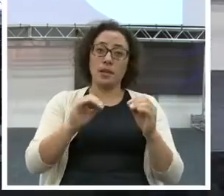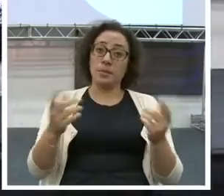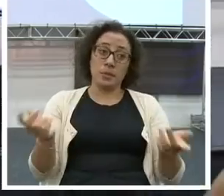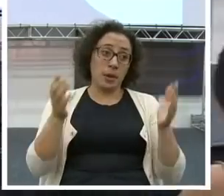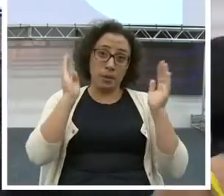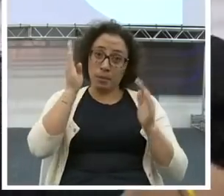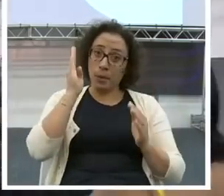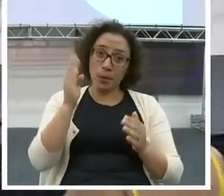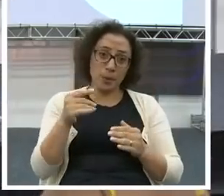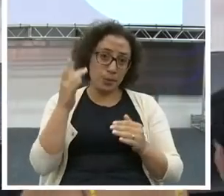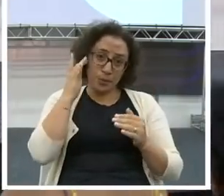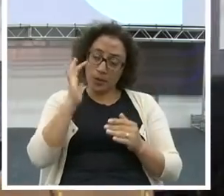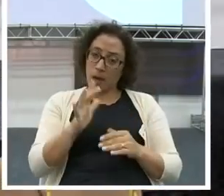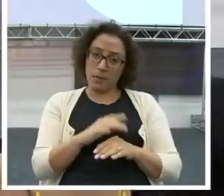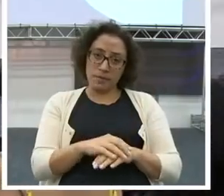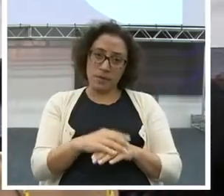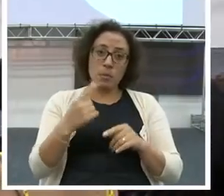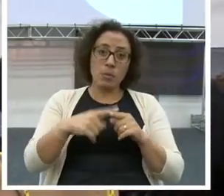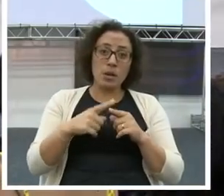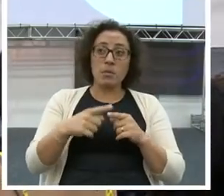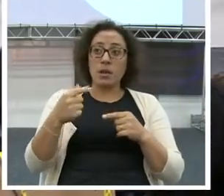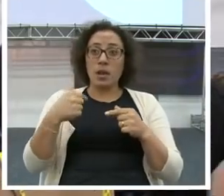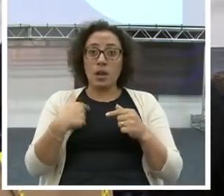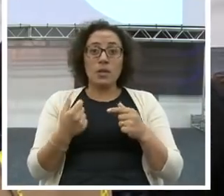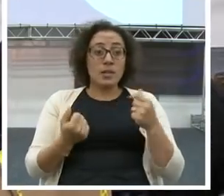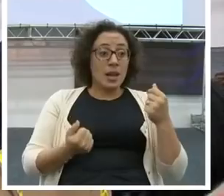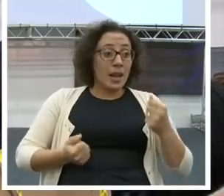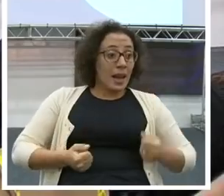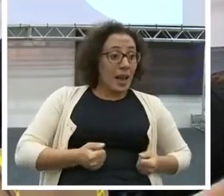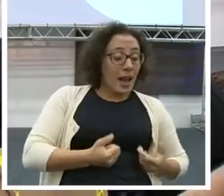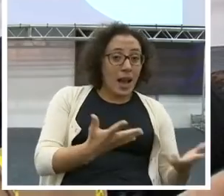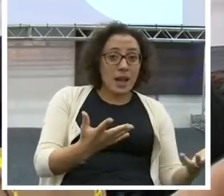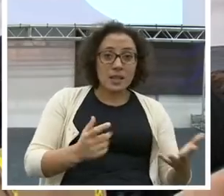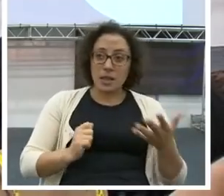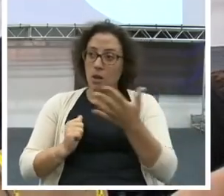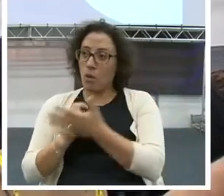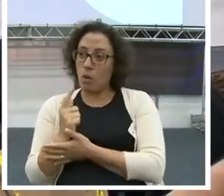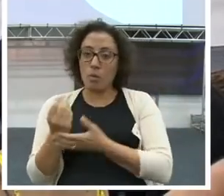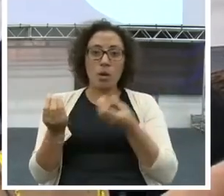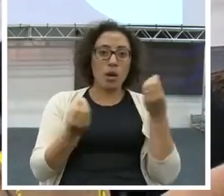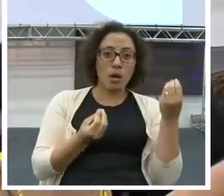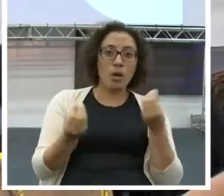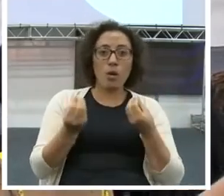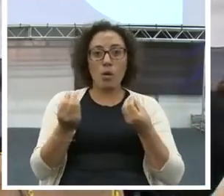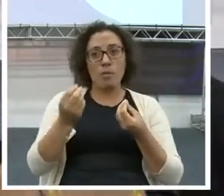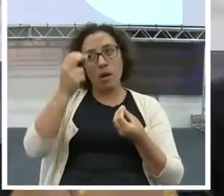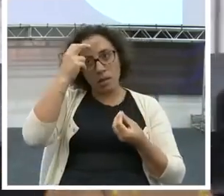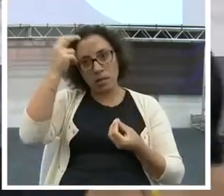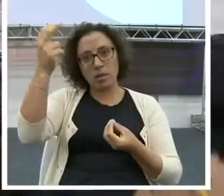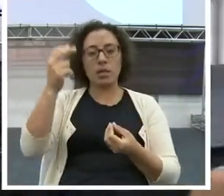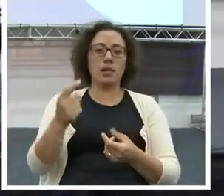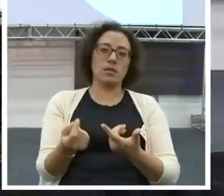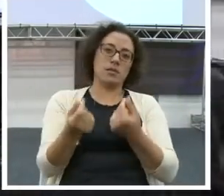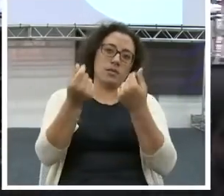A forma como você ganha e como você gasta, mostra claramente o seu nível de inteligência financeira.